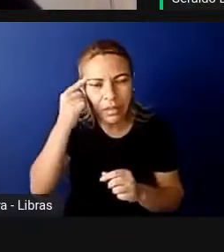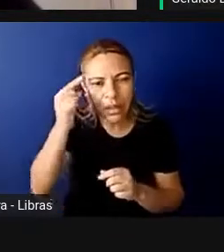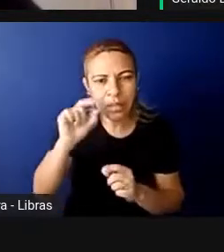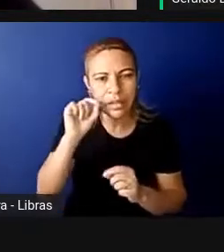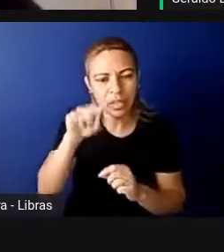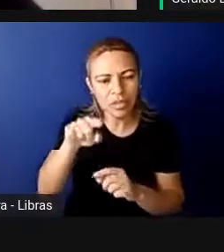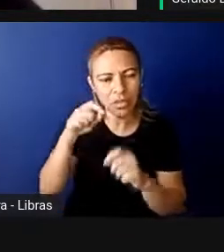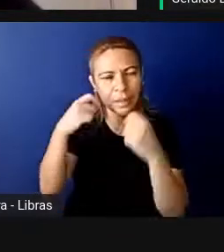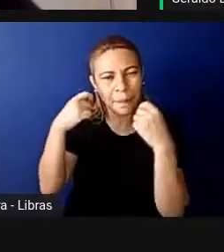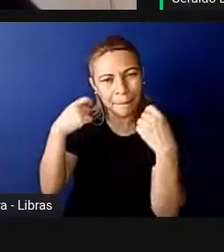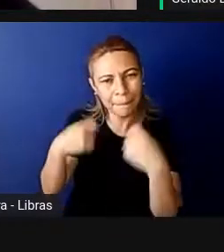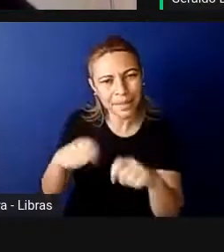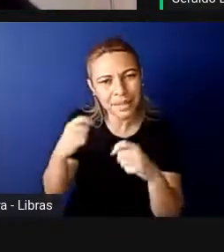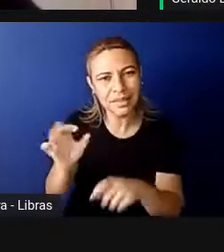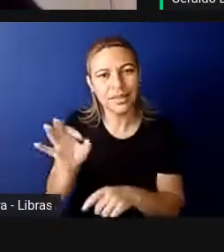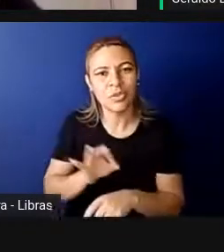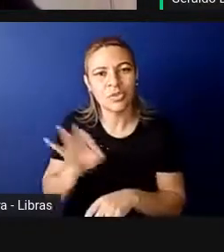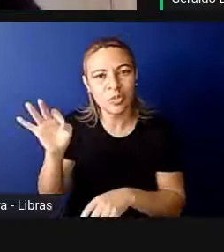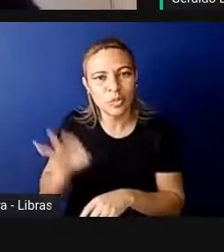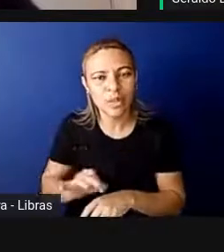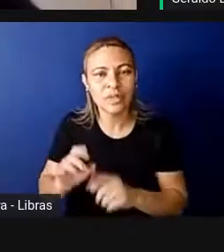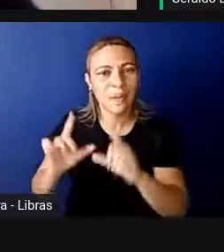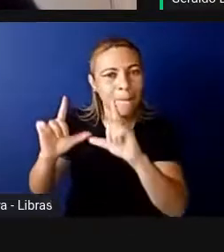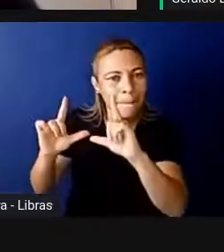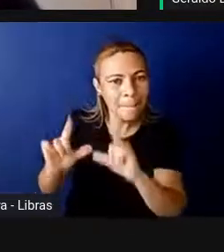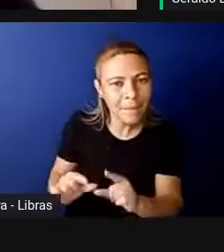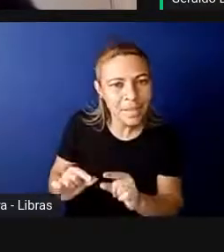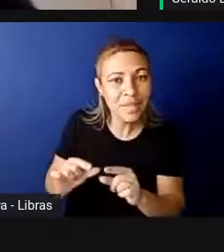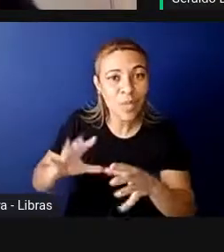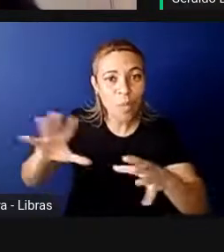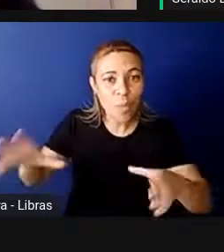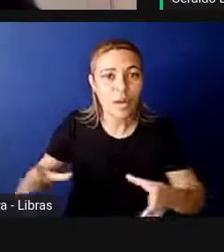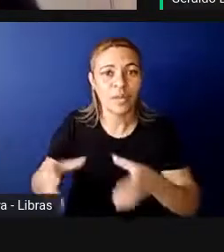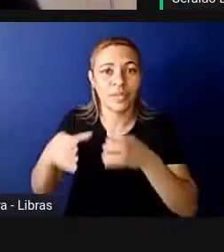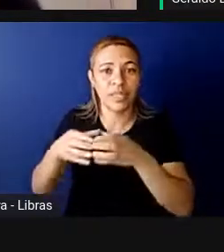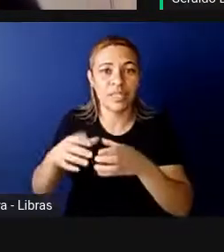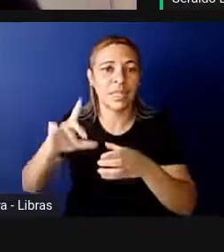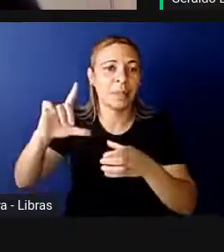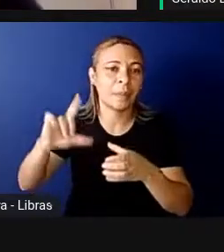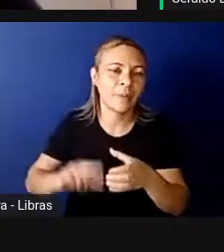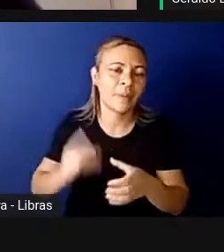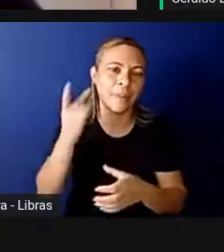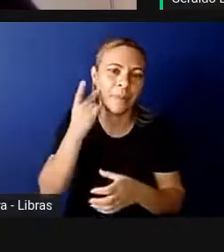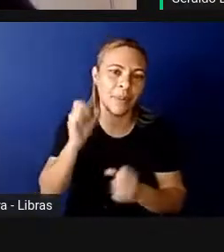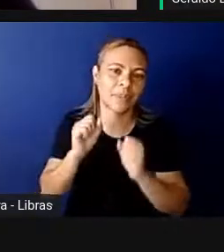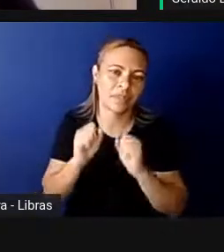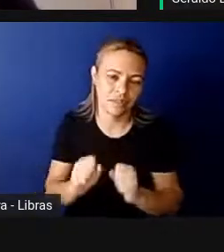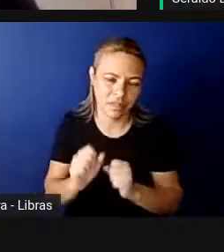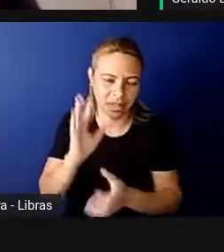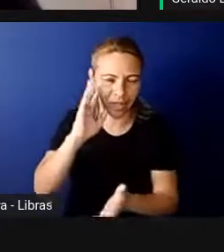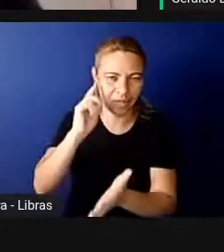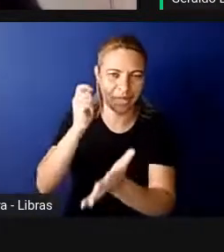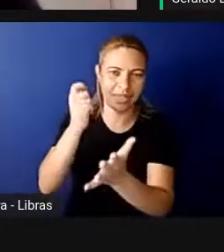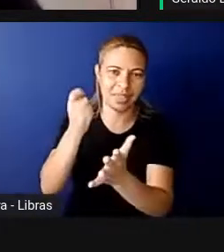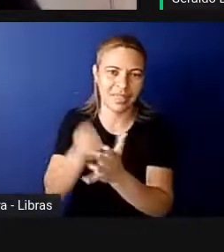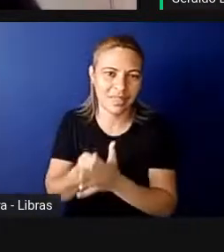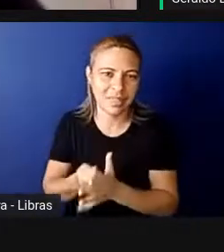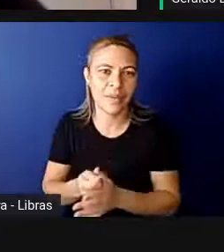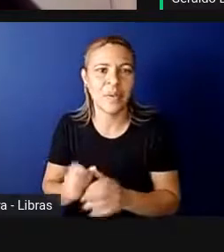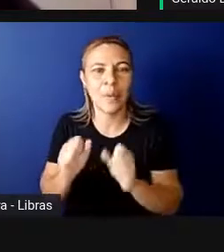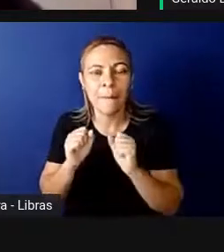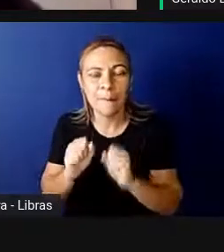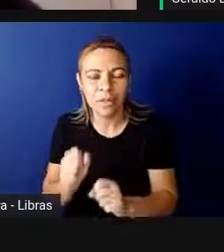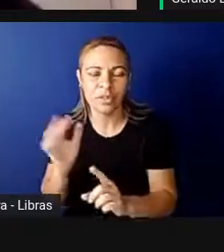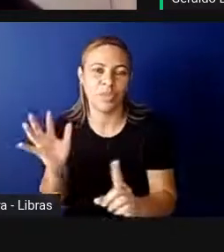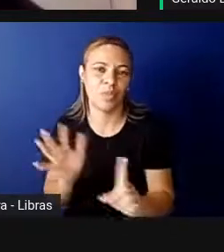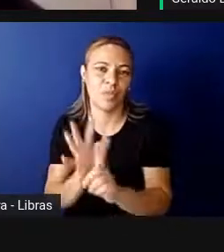de um percentual mínimo, uma massa mínima de mulheres para que possa ter um efeito decisório, para que possa ter uma influência